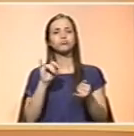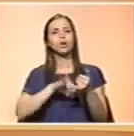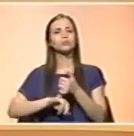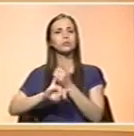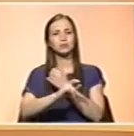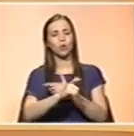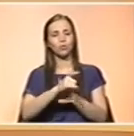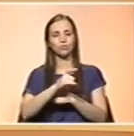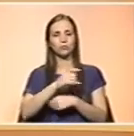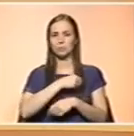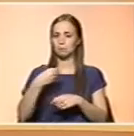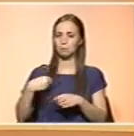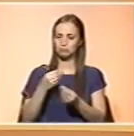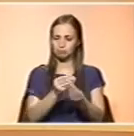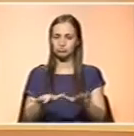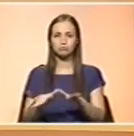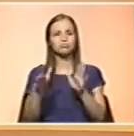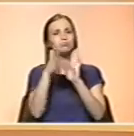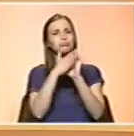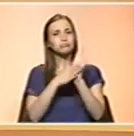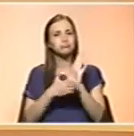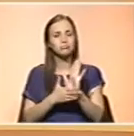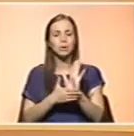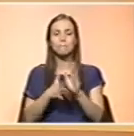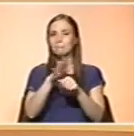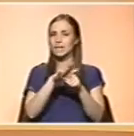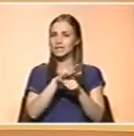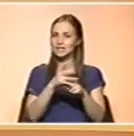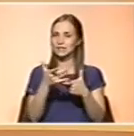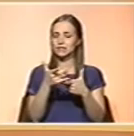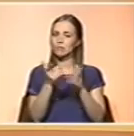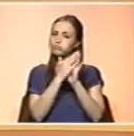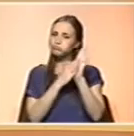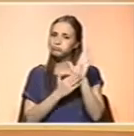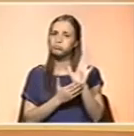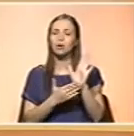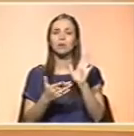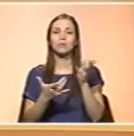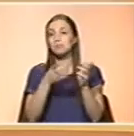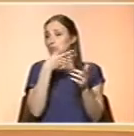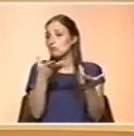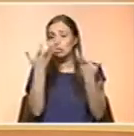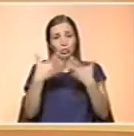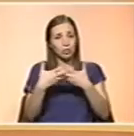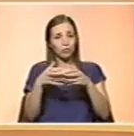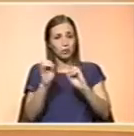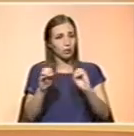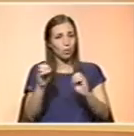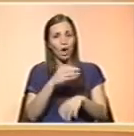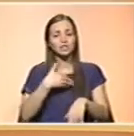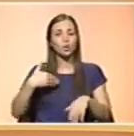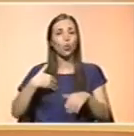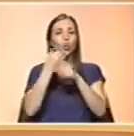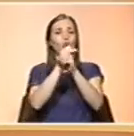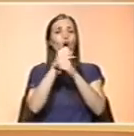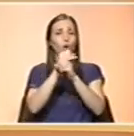uma avaliação global, uma espécie de ponto da situação e conclui que, de facto, não há qualquer tipo de dúvida relativamente à saúde óssea, isso,